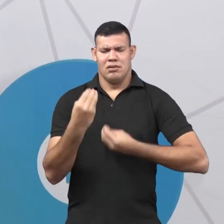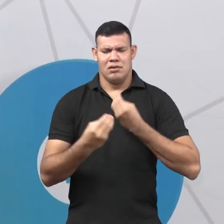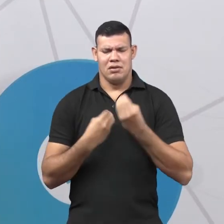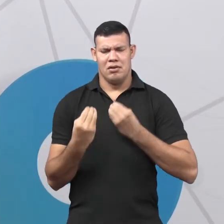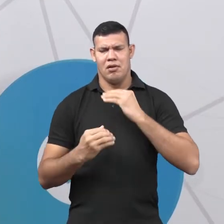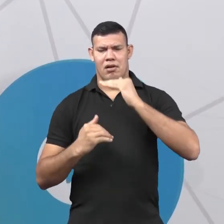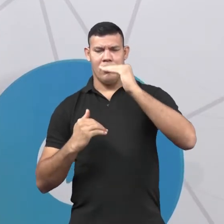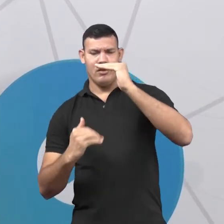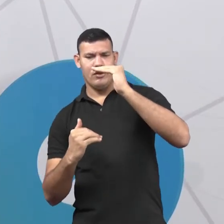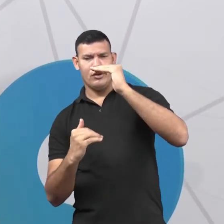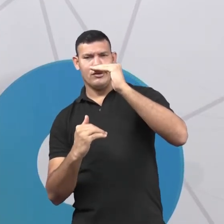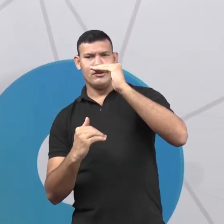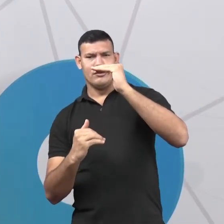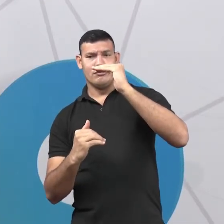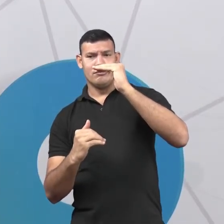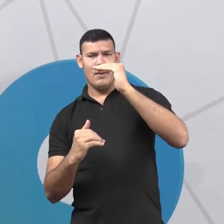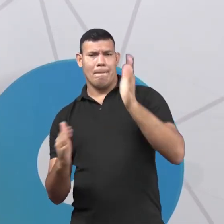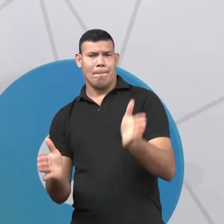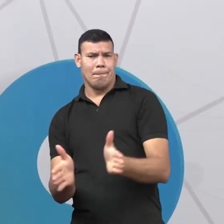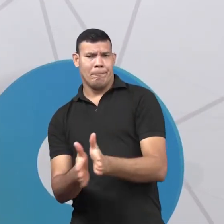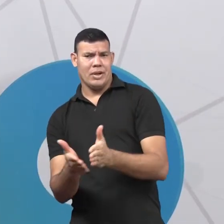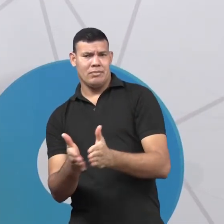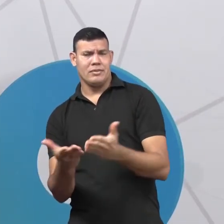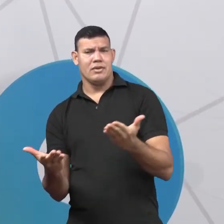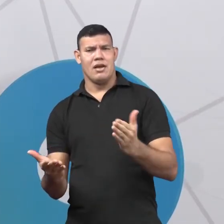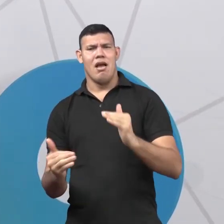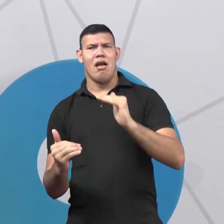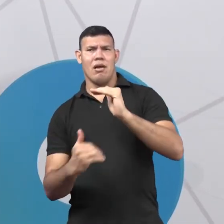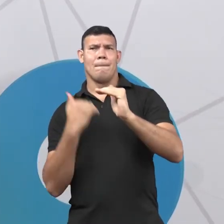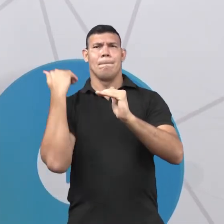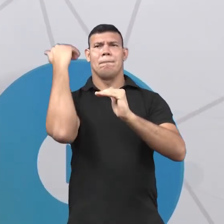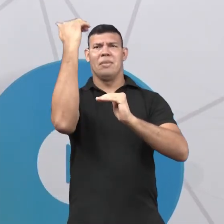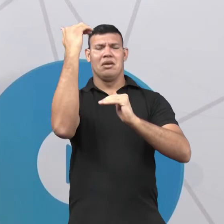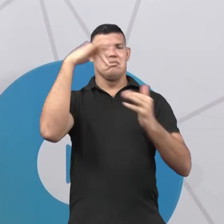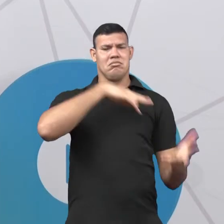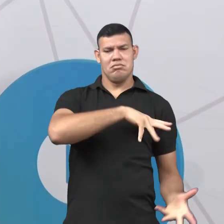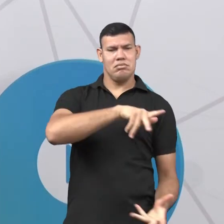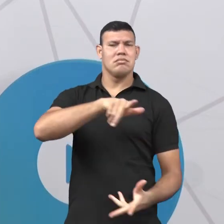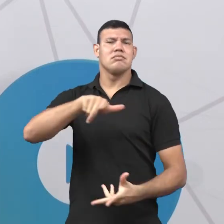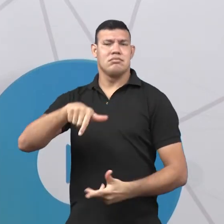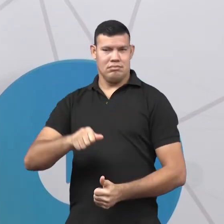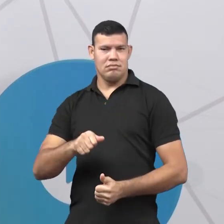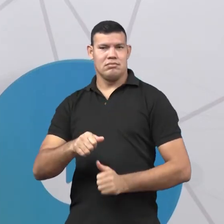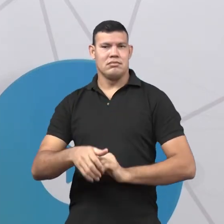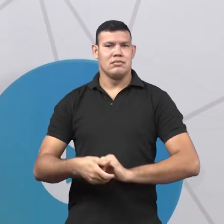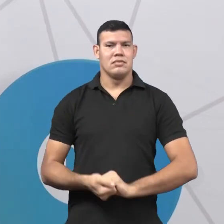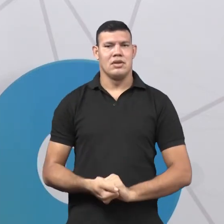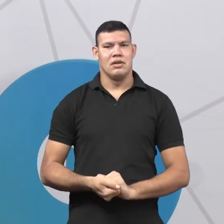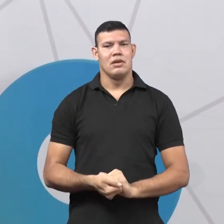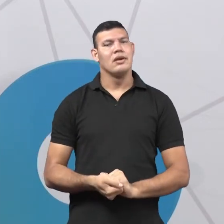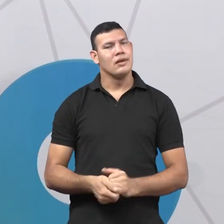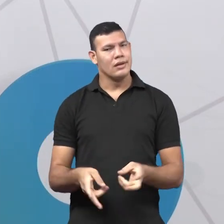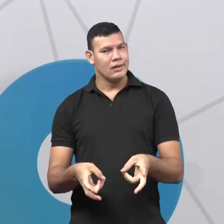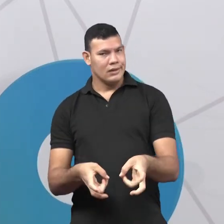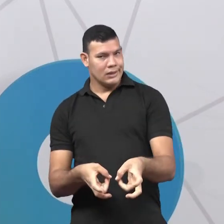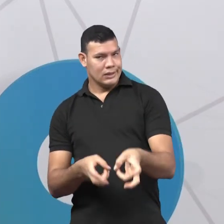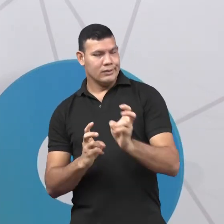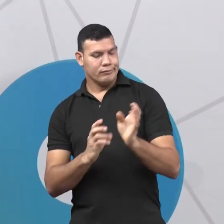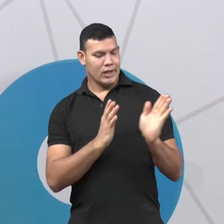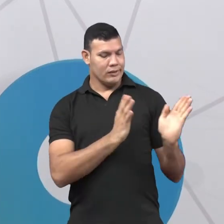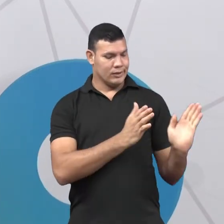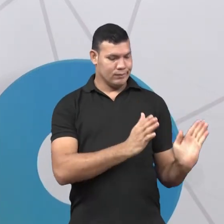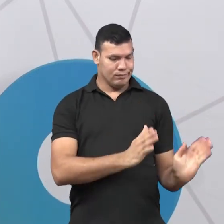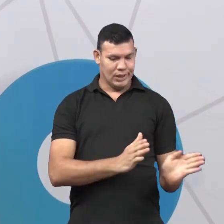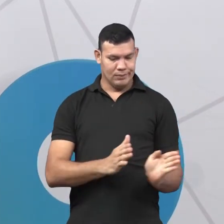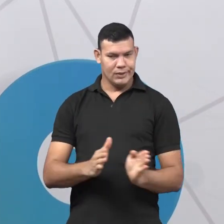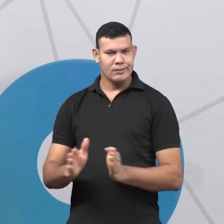baixo de uma língua que era falada por pobres para hoje ser falada no mundo inteiro? Bem, a gente já começou a ver esse processo, né? De